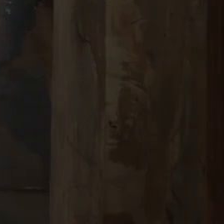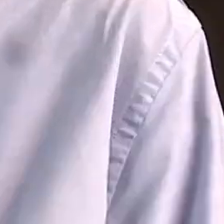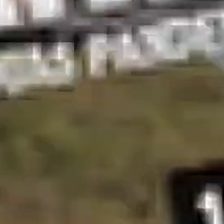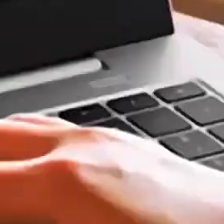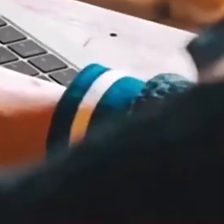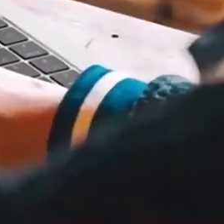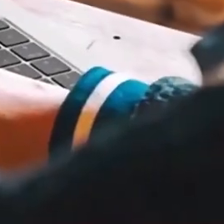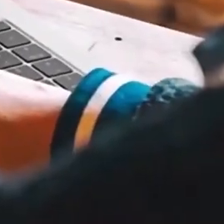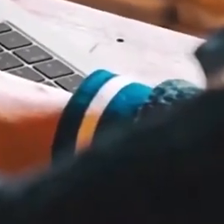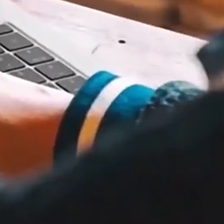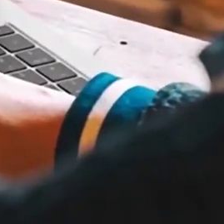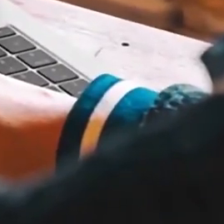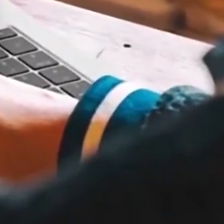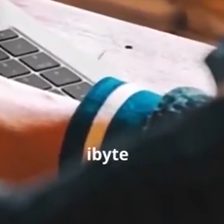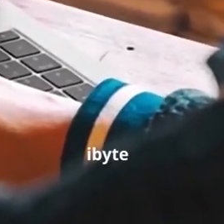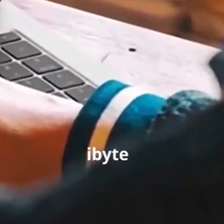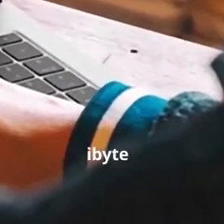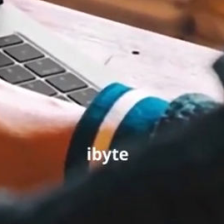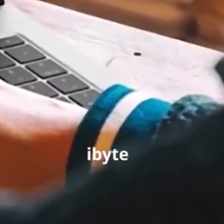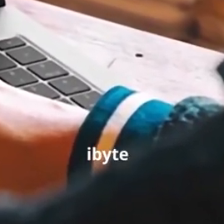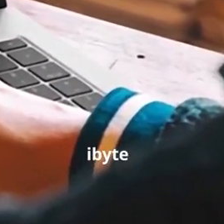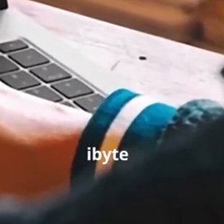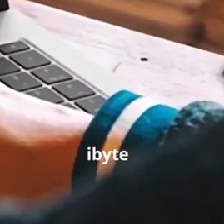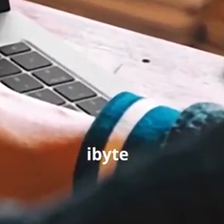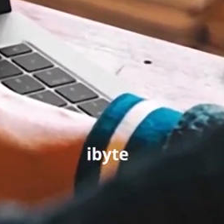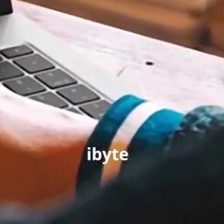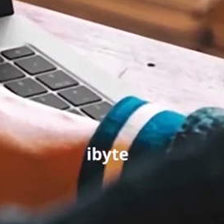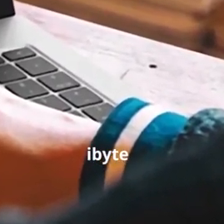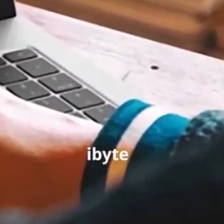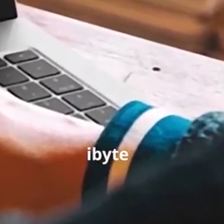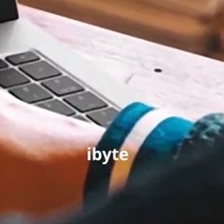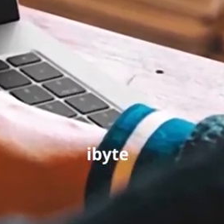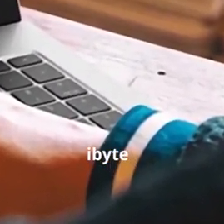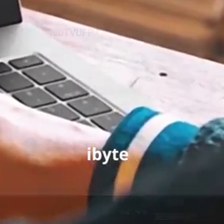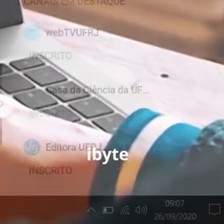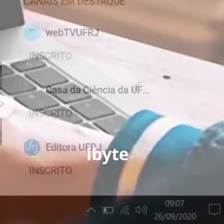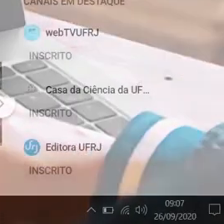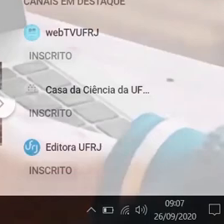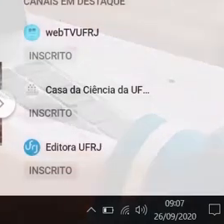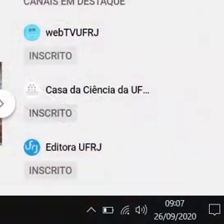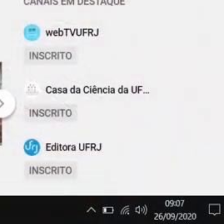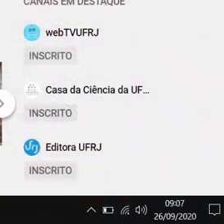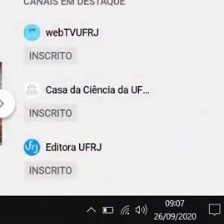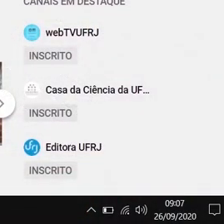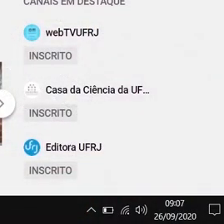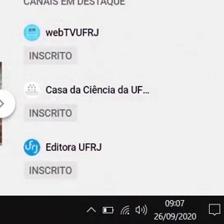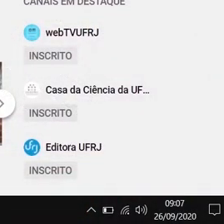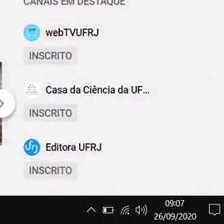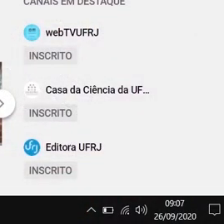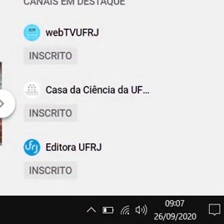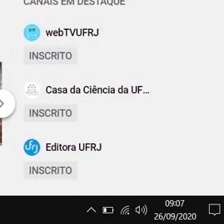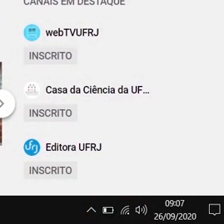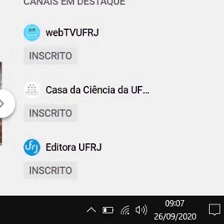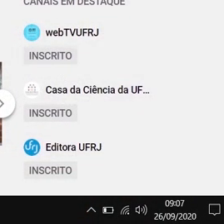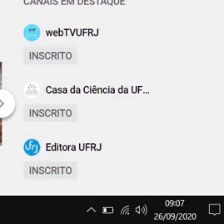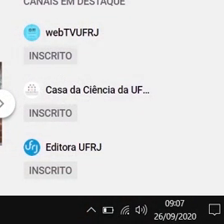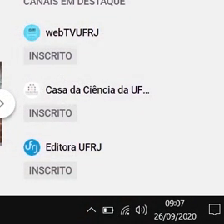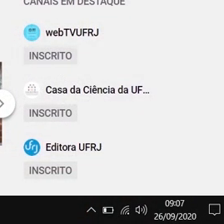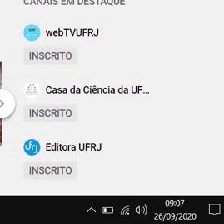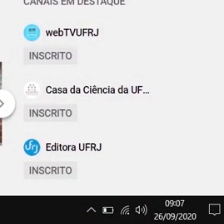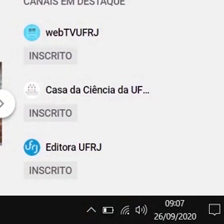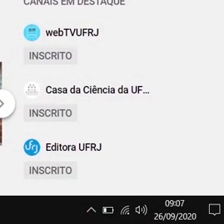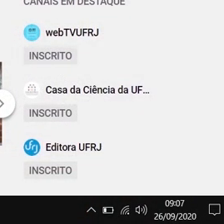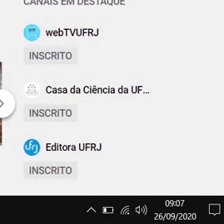disponíveis no canal do YouTube do Fórum de Ciência e Cultura da Universidade Federal do Rio de Janeiro. Ainda, para os estudantes